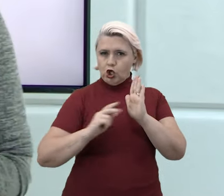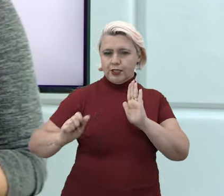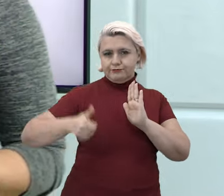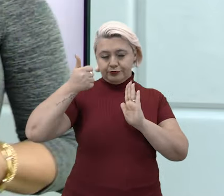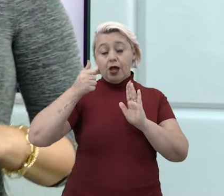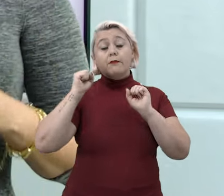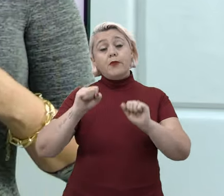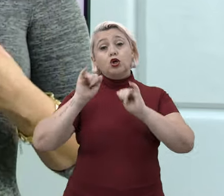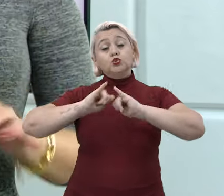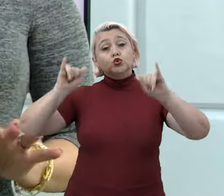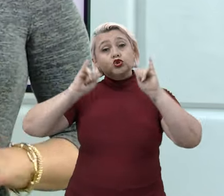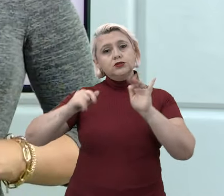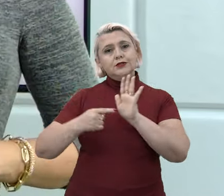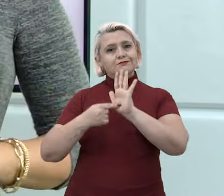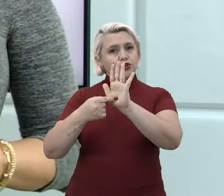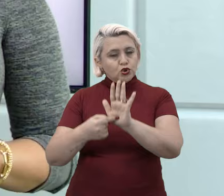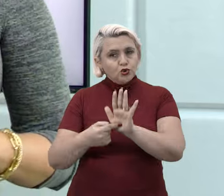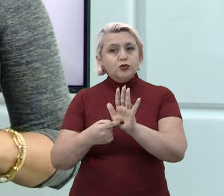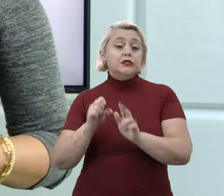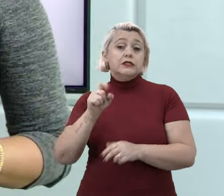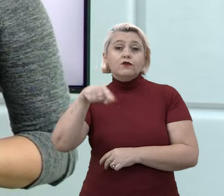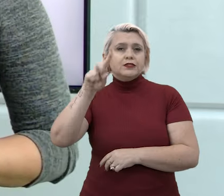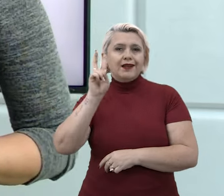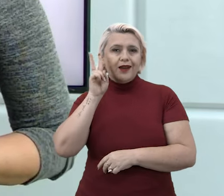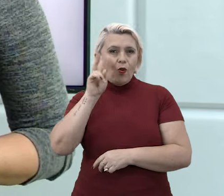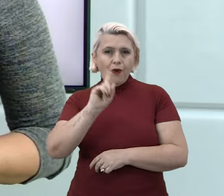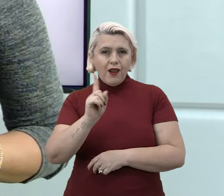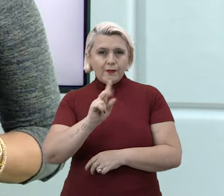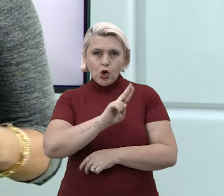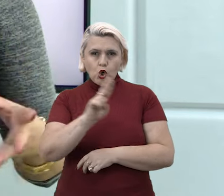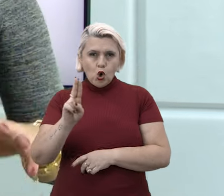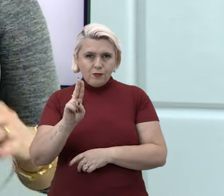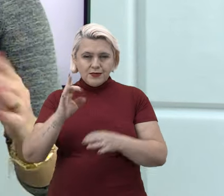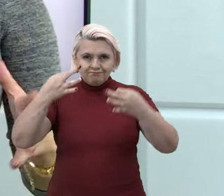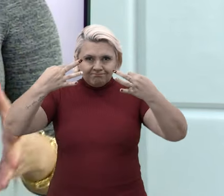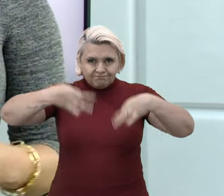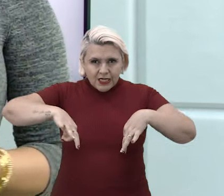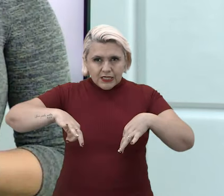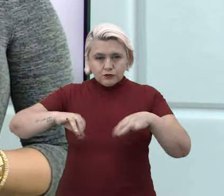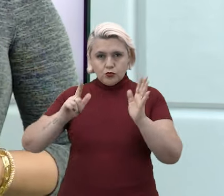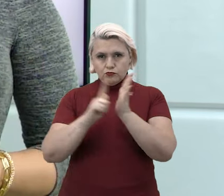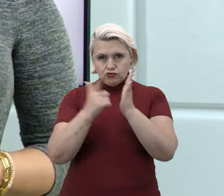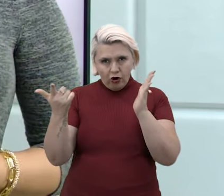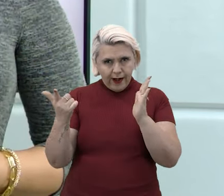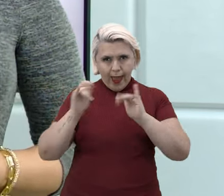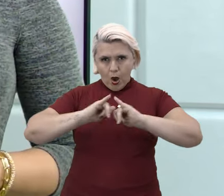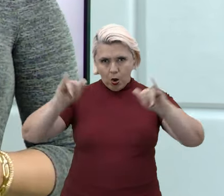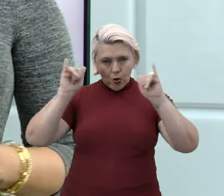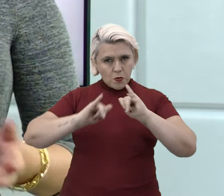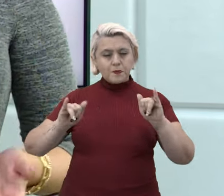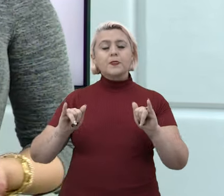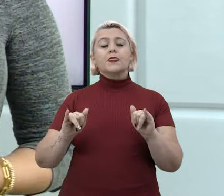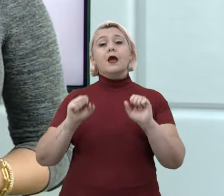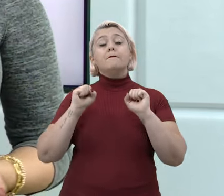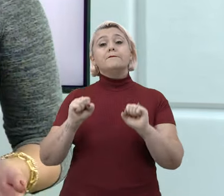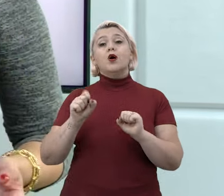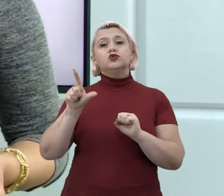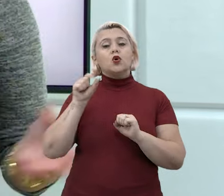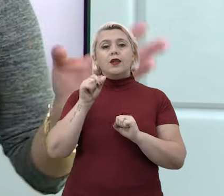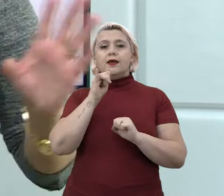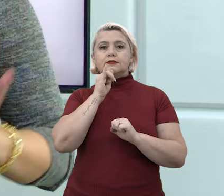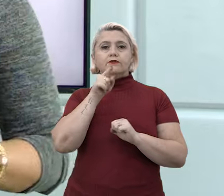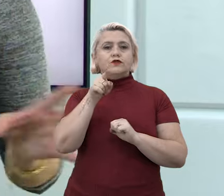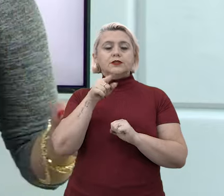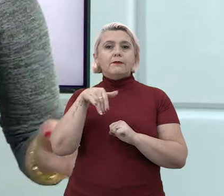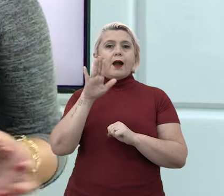que apareceu. Se você não lembra o nome específico do jornal que noticiou, você pode escolher aquele que você